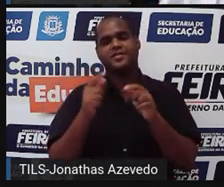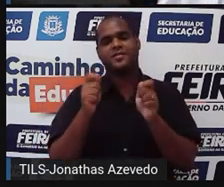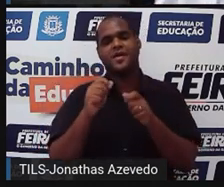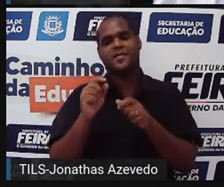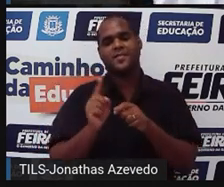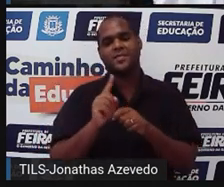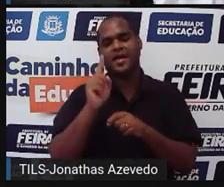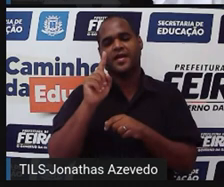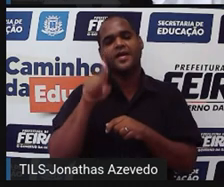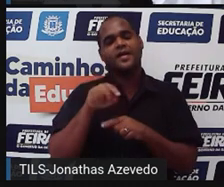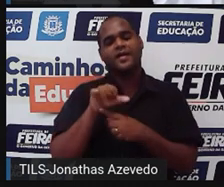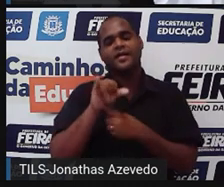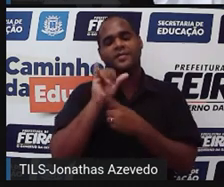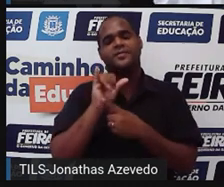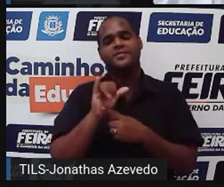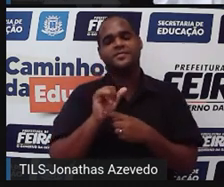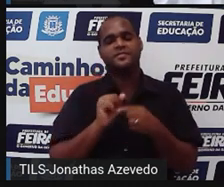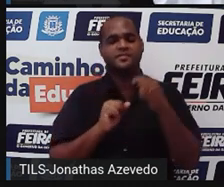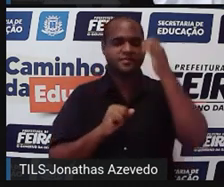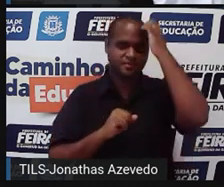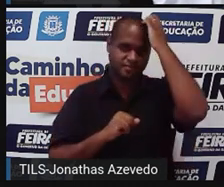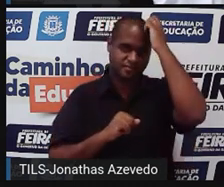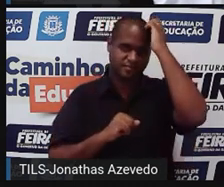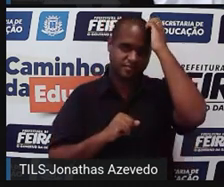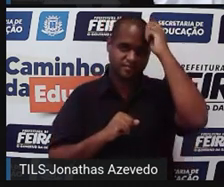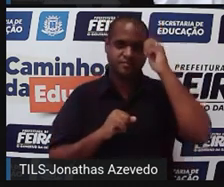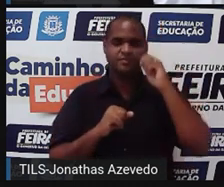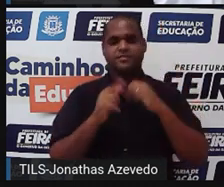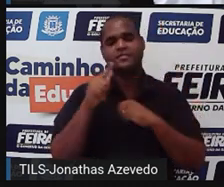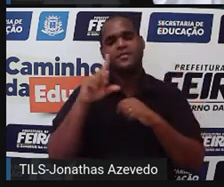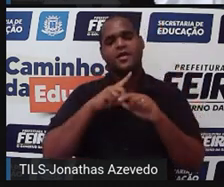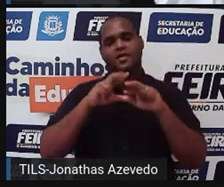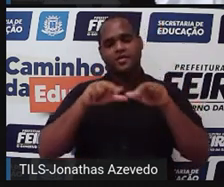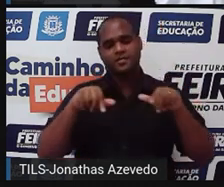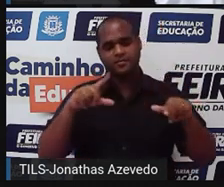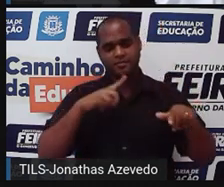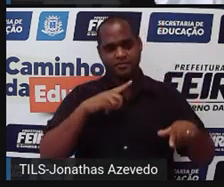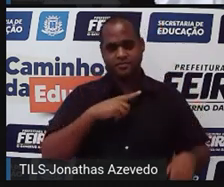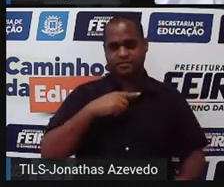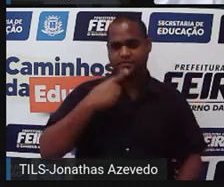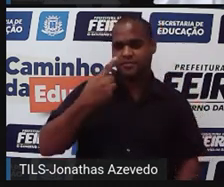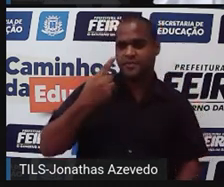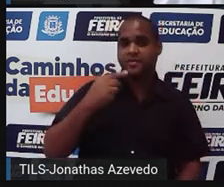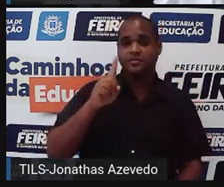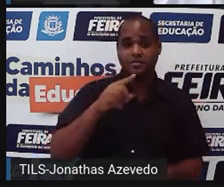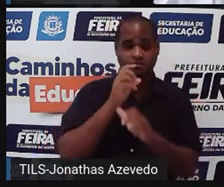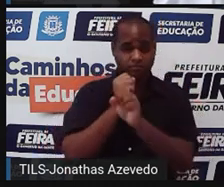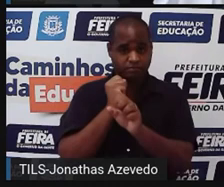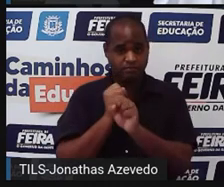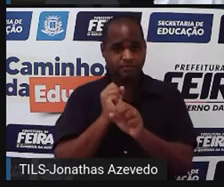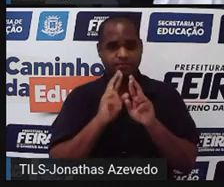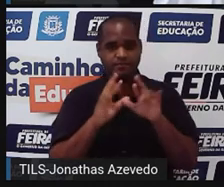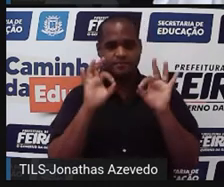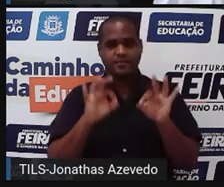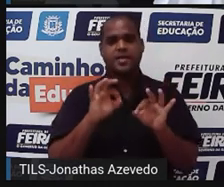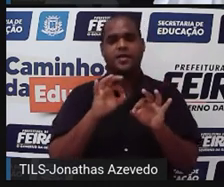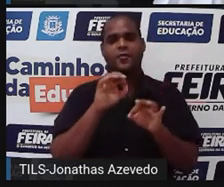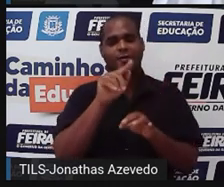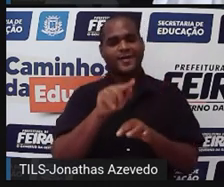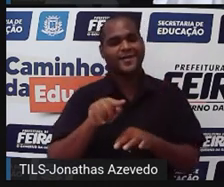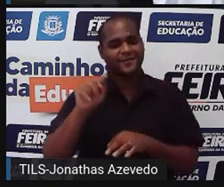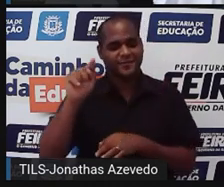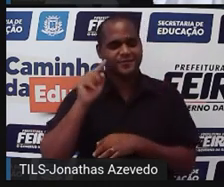em pé valores para y. Toda equação do primeiro grau com duas incógnitas, o gráfico é uma reta.